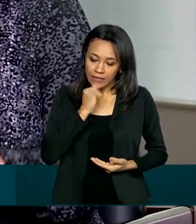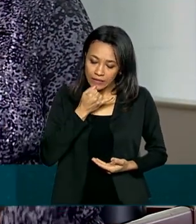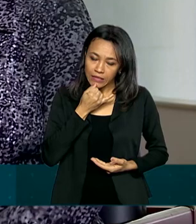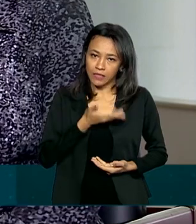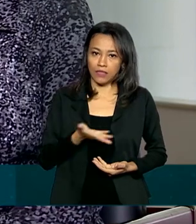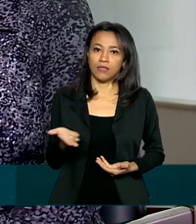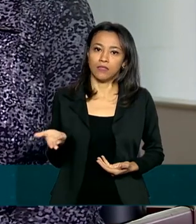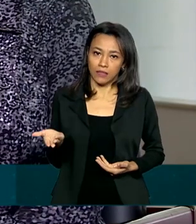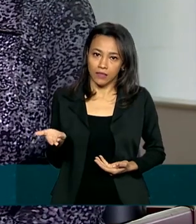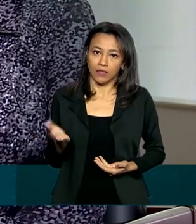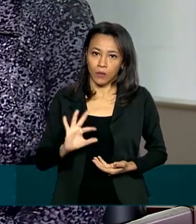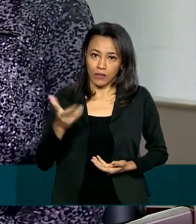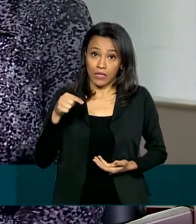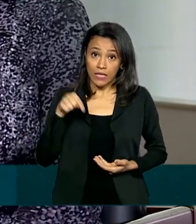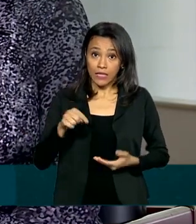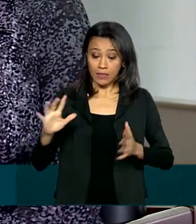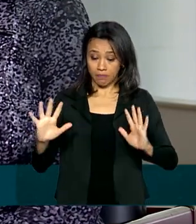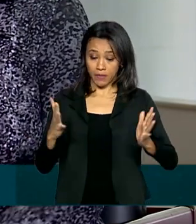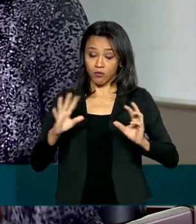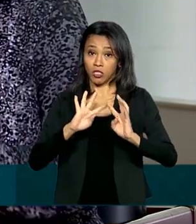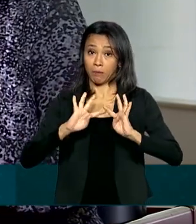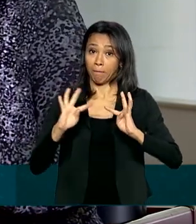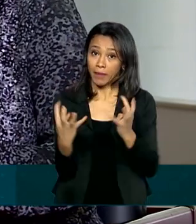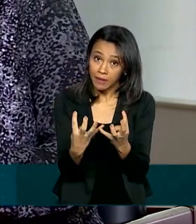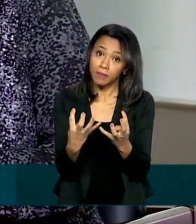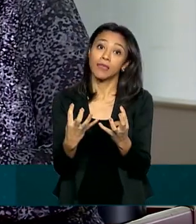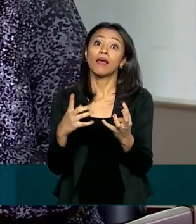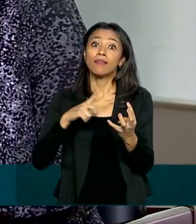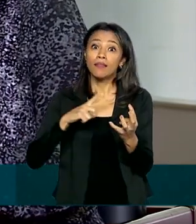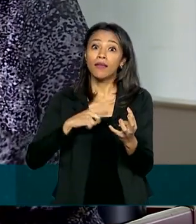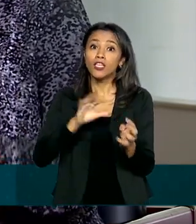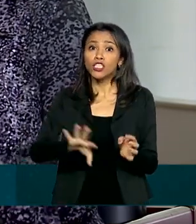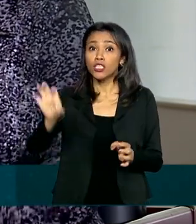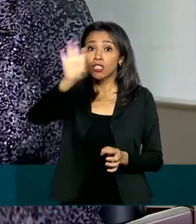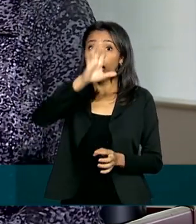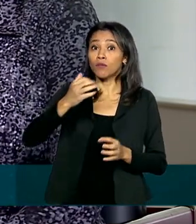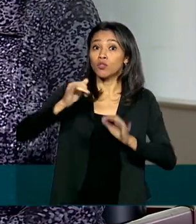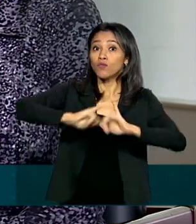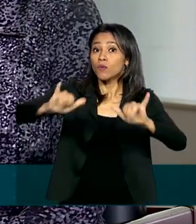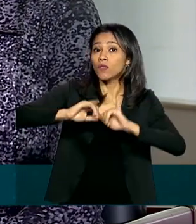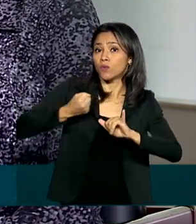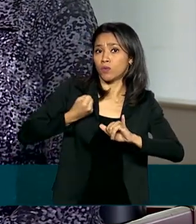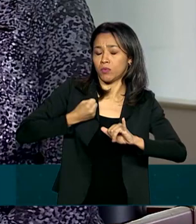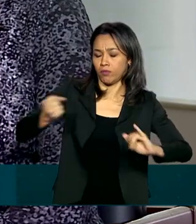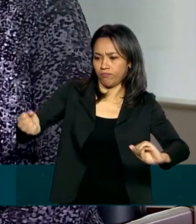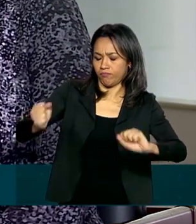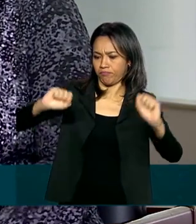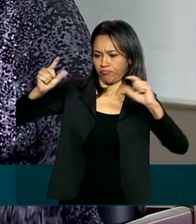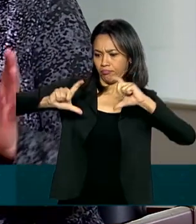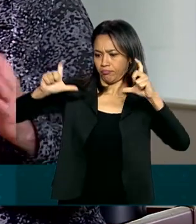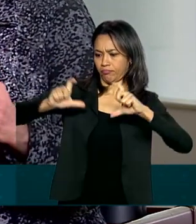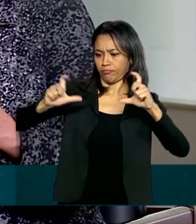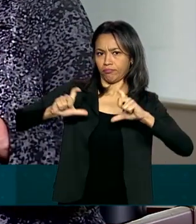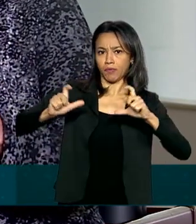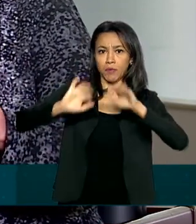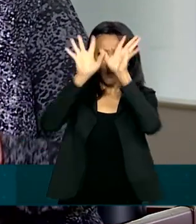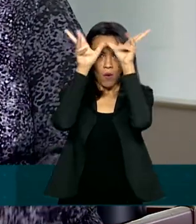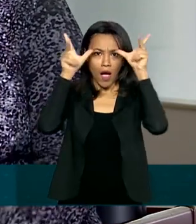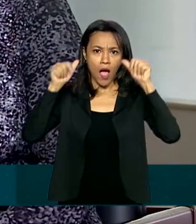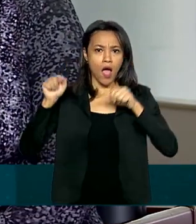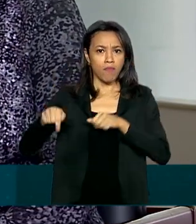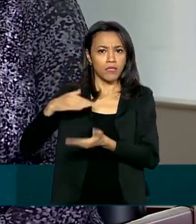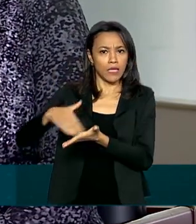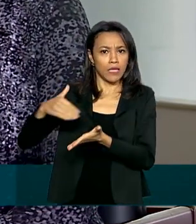muito. Durante a pandemia, nós já temos estados divulgando números que nos assustam. Por exemplo, o estado do Acre, segundo a